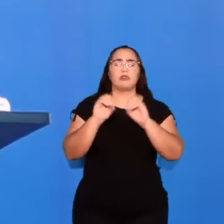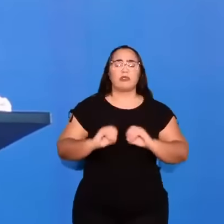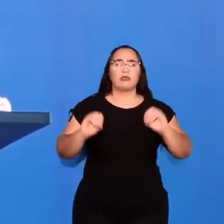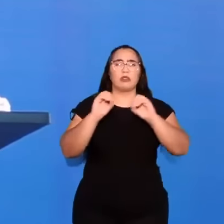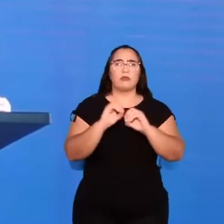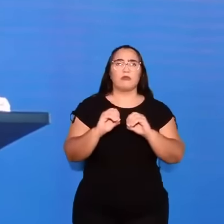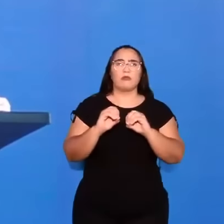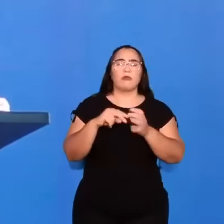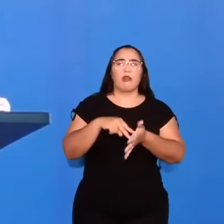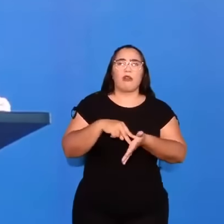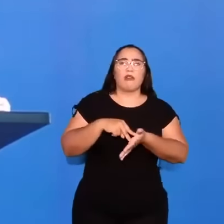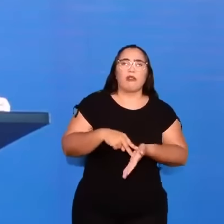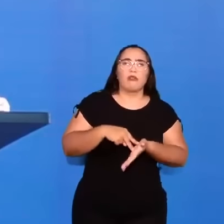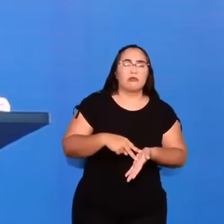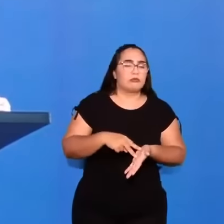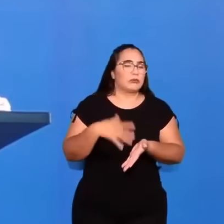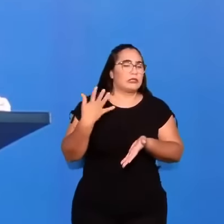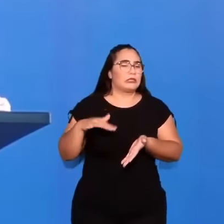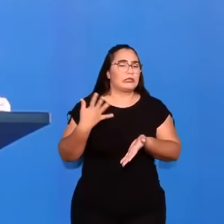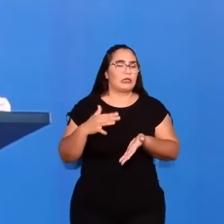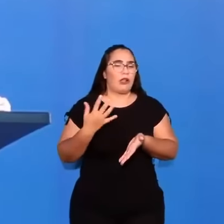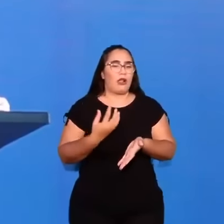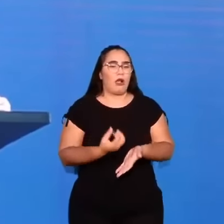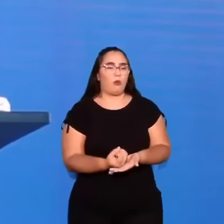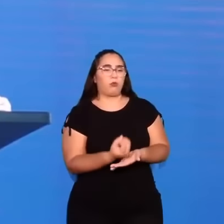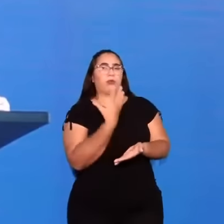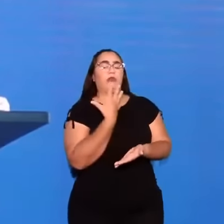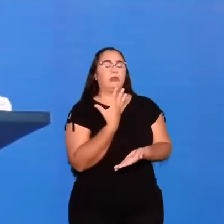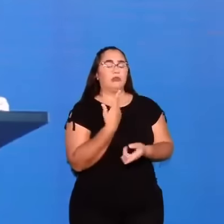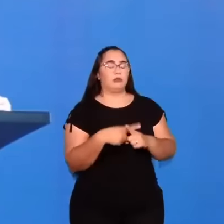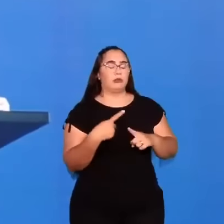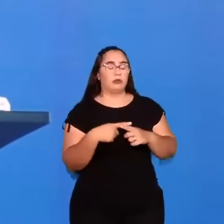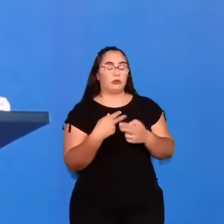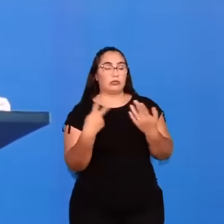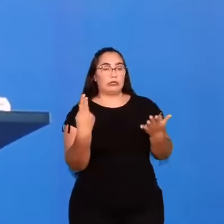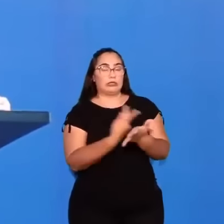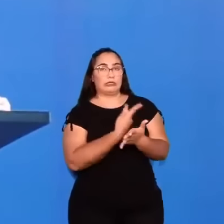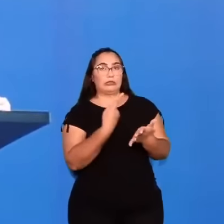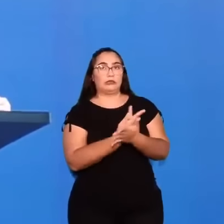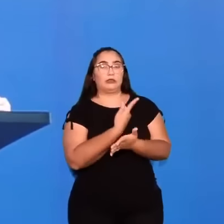suportar tamanha descarga de depravação.